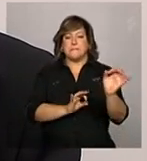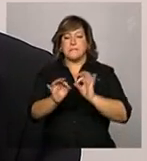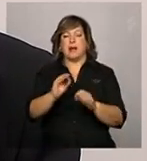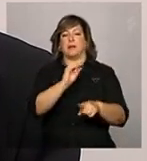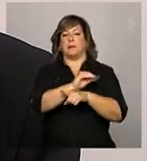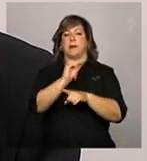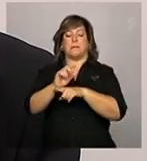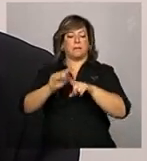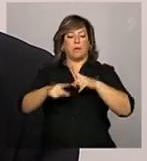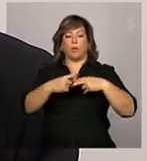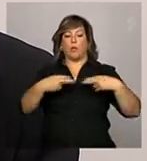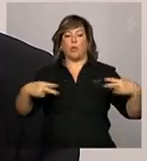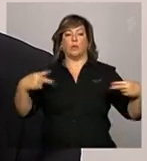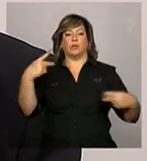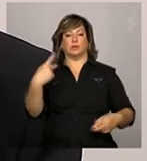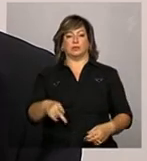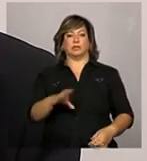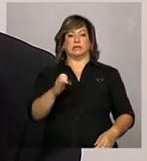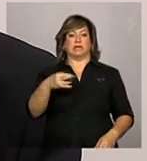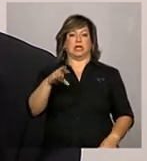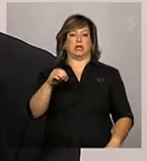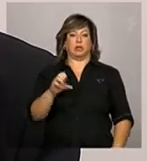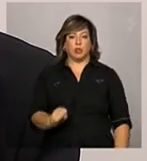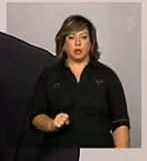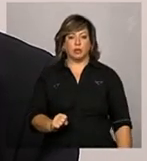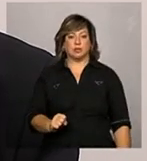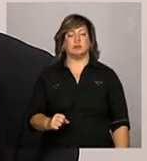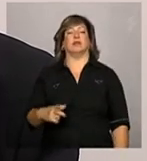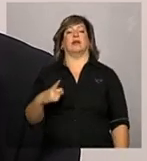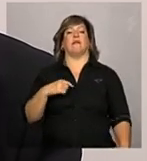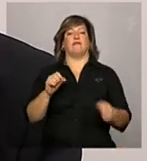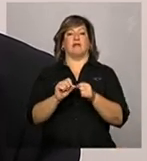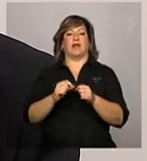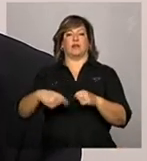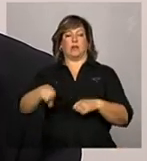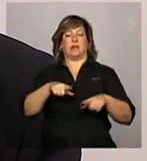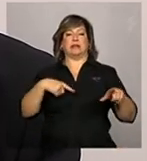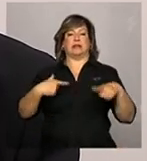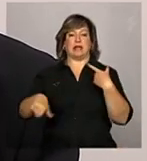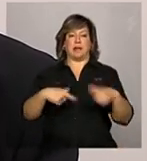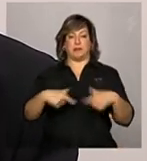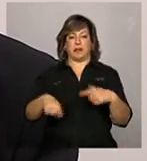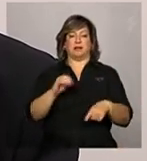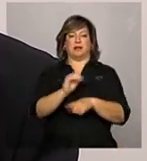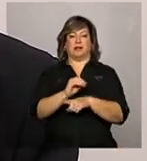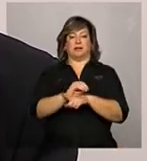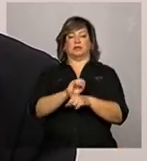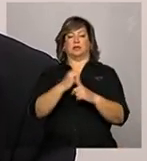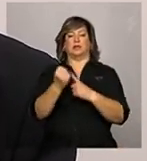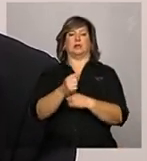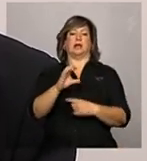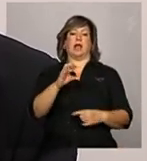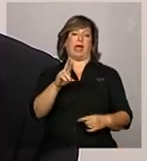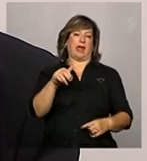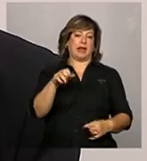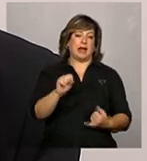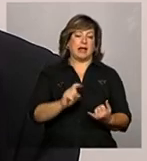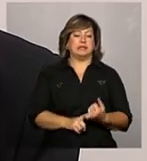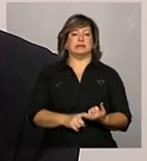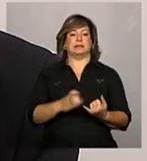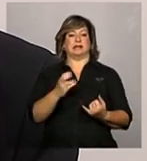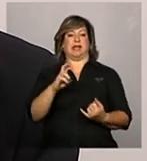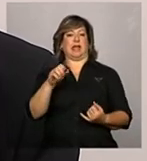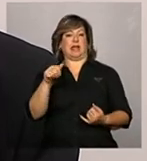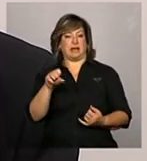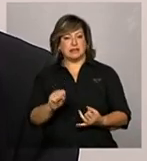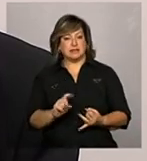dos equipamentos públicos dos centros, em que são feitas as atividades de assistência social, como o CRAS e o CREAS. E